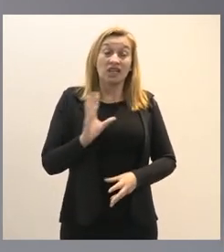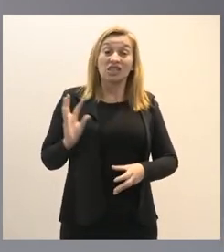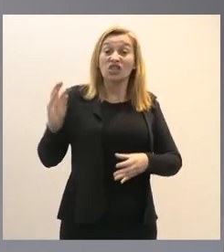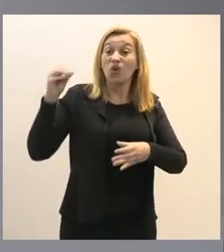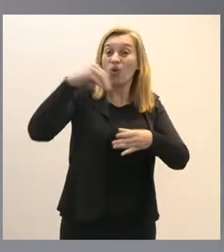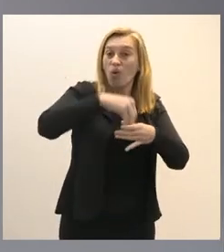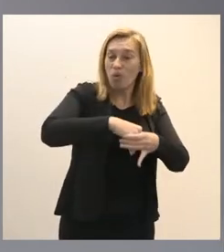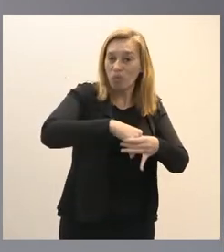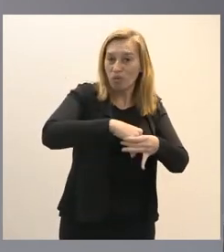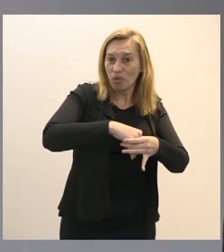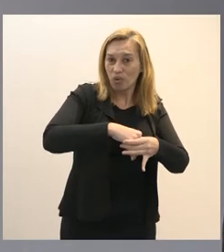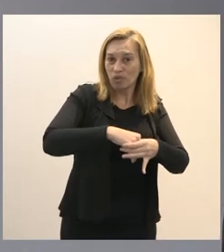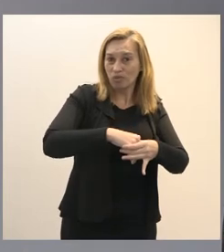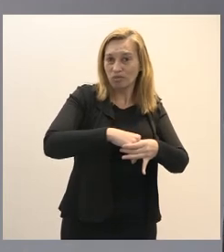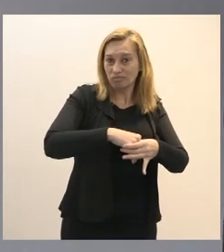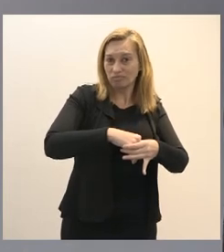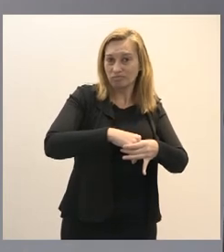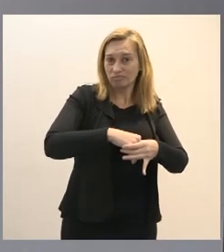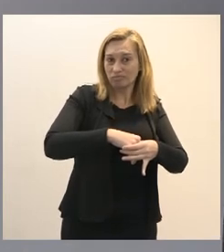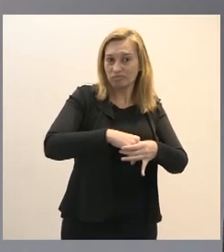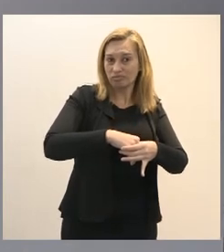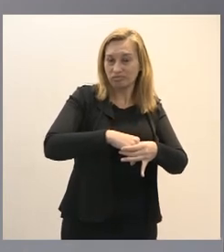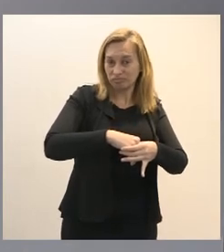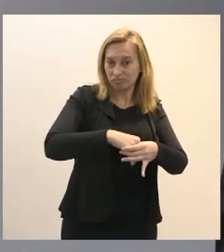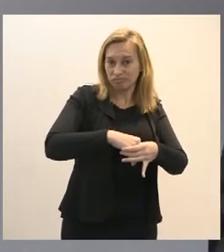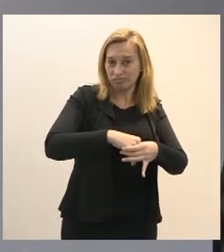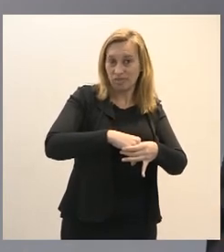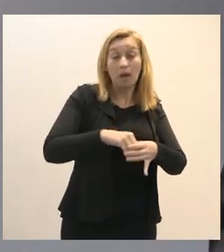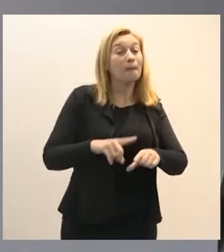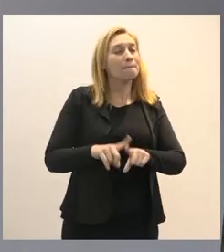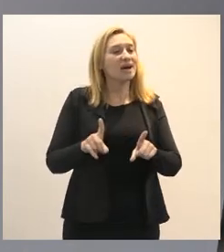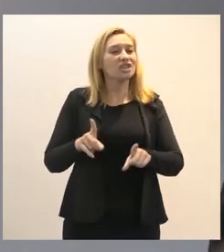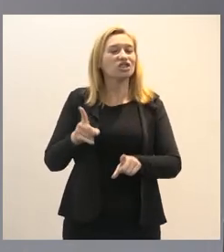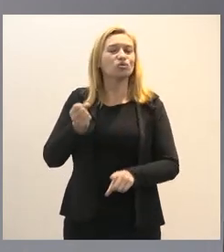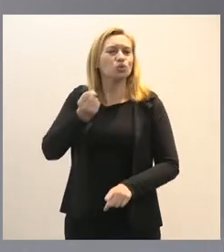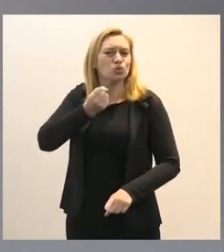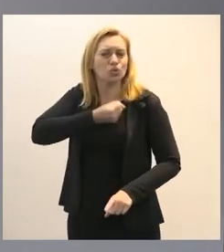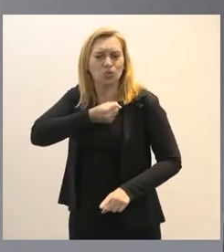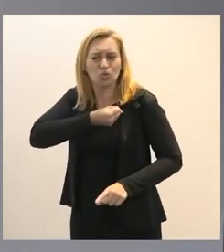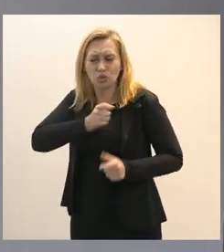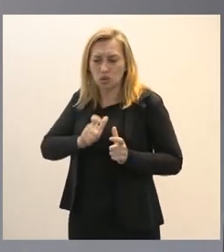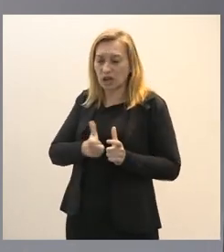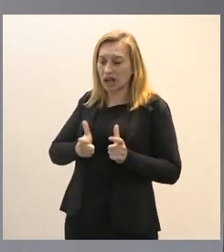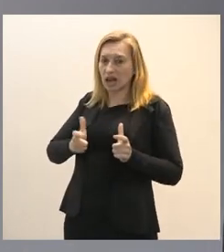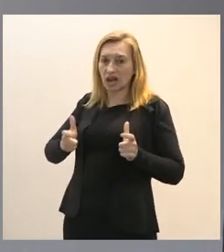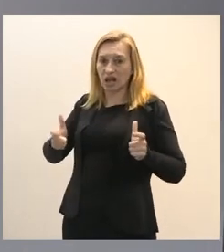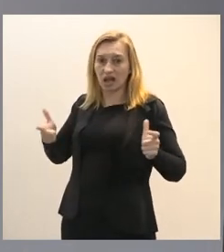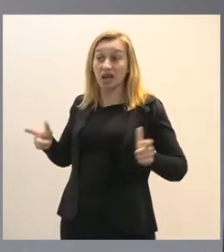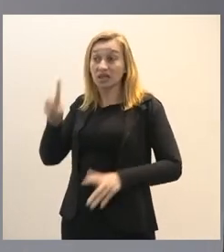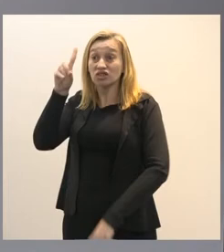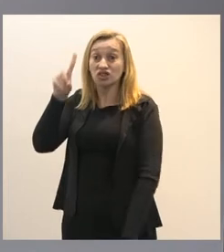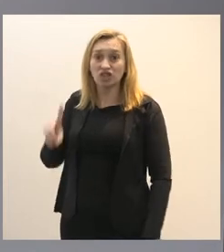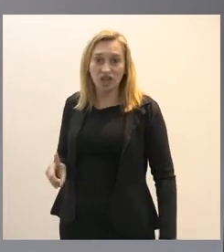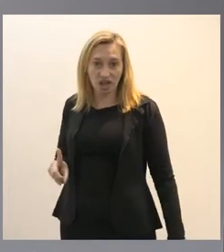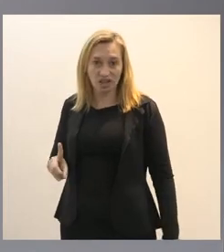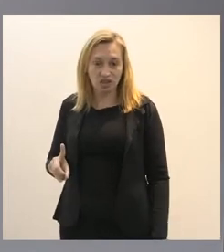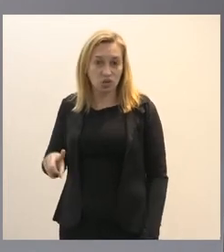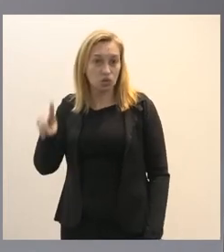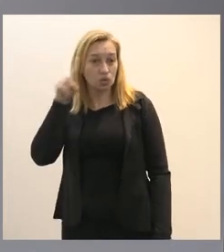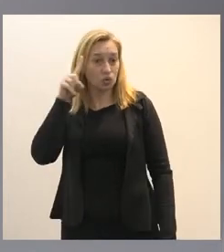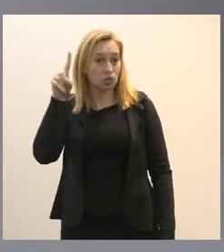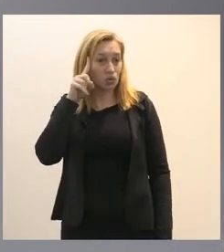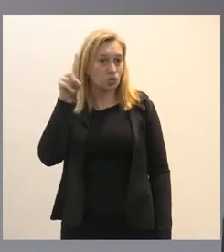ao patrimônio do titular mas nós temos inúmeros direitos que são exercidos diariamente